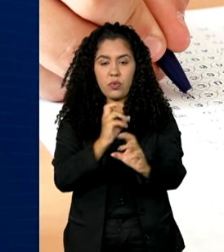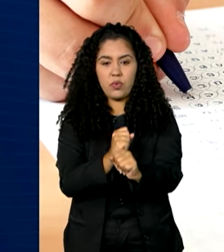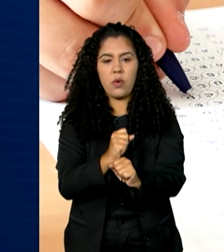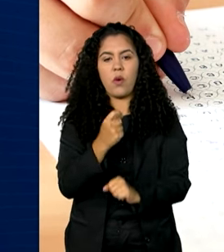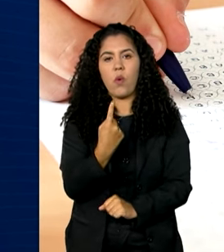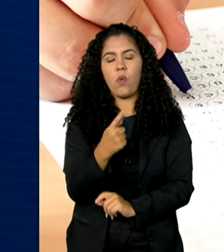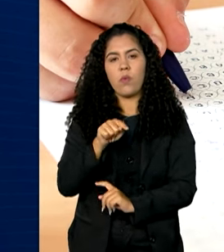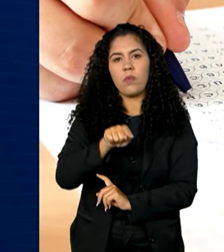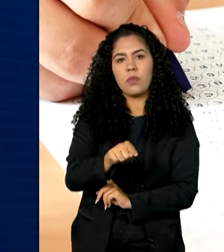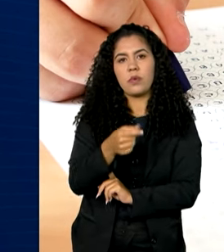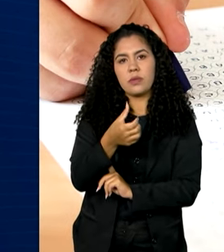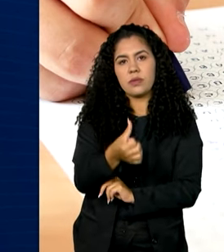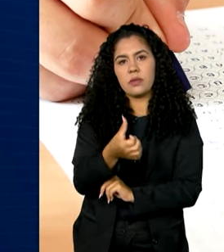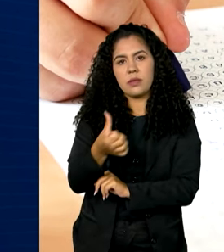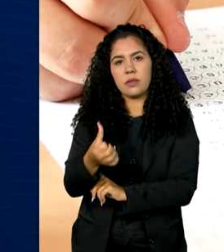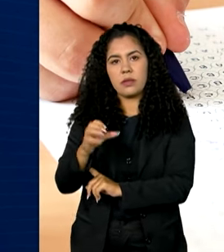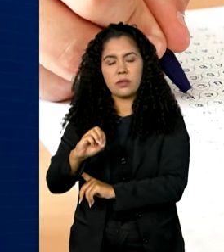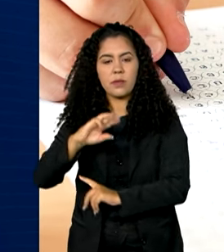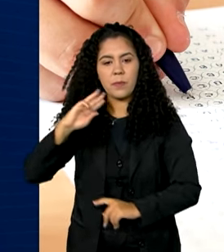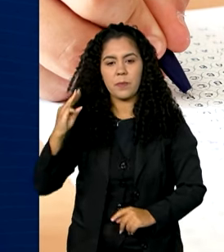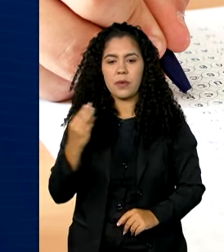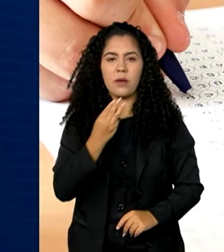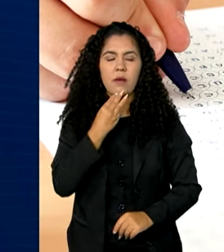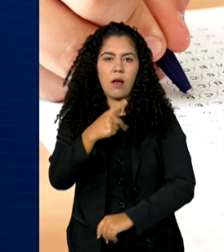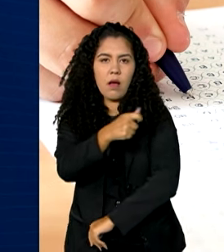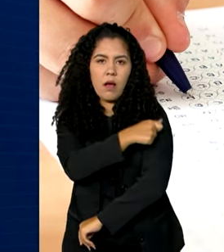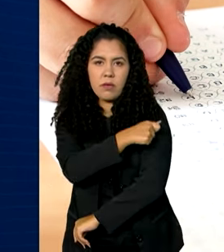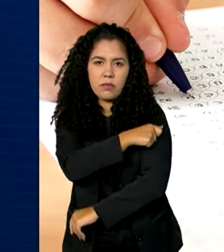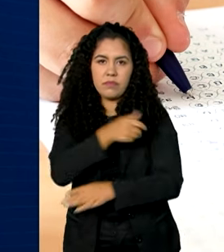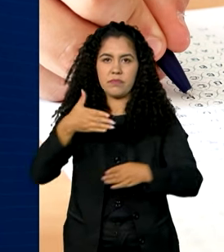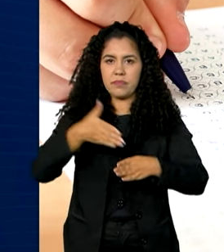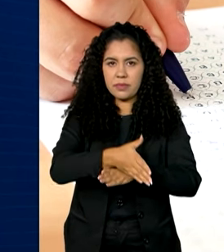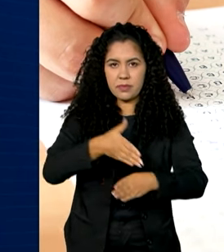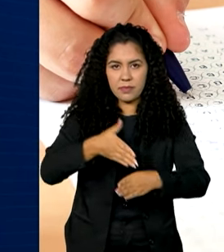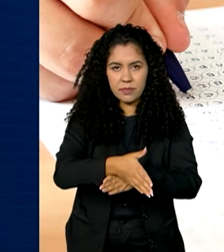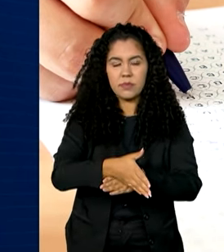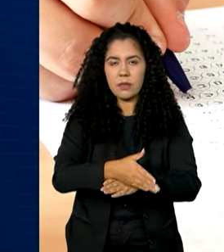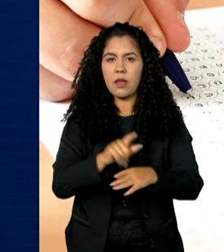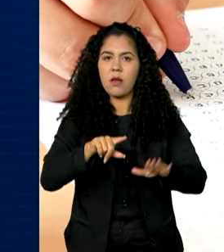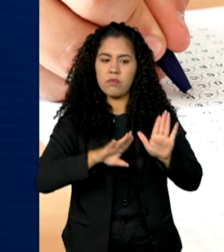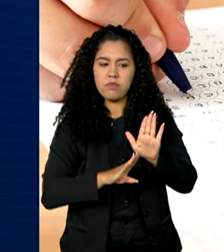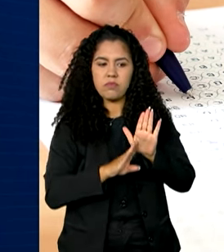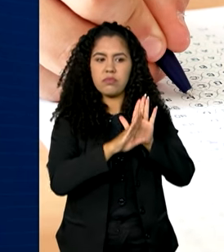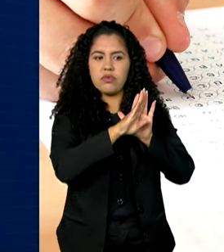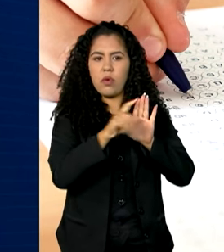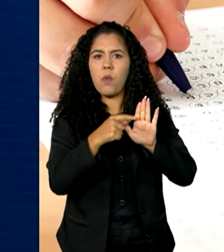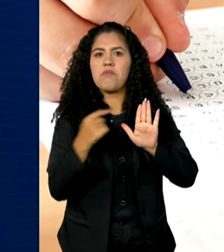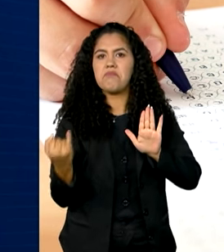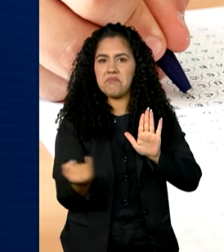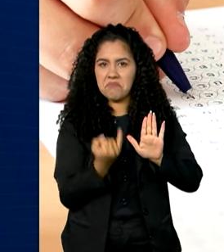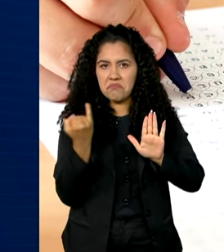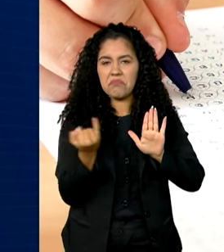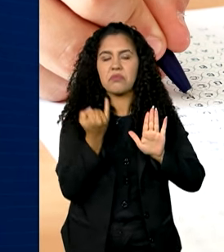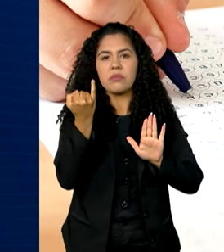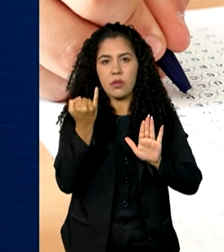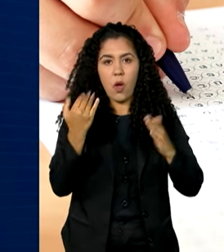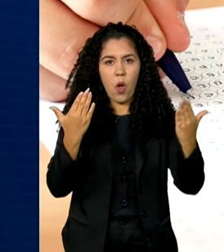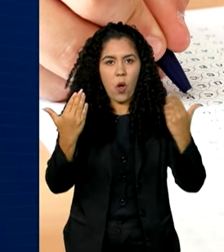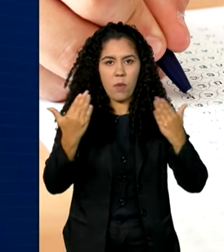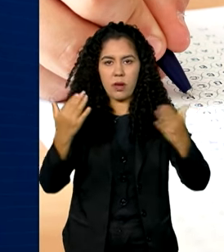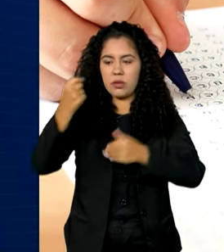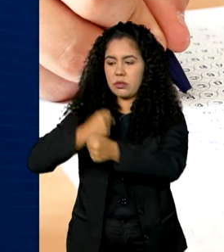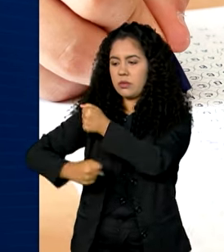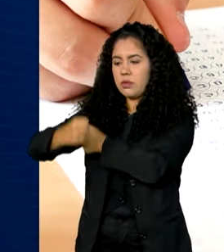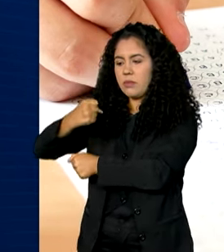.660.000 participantes, um aumento significativo em relação ao